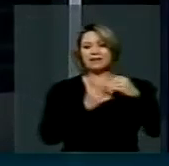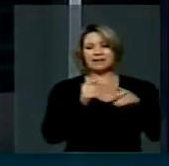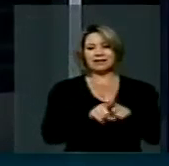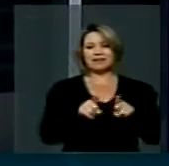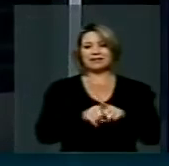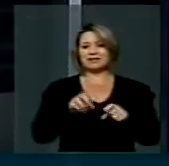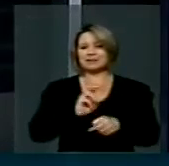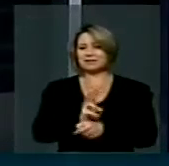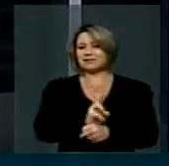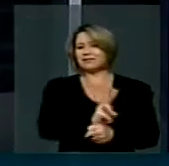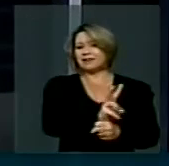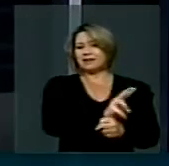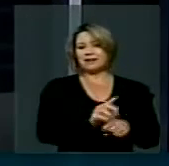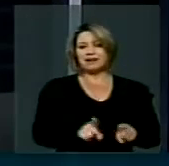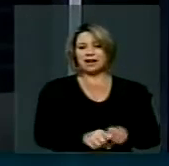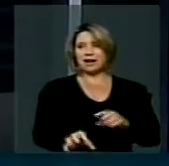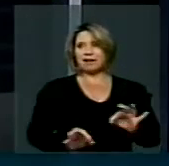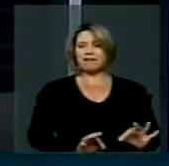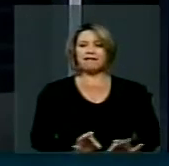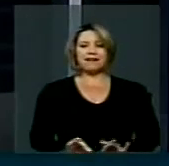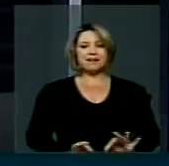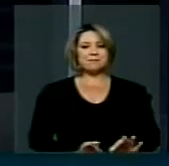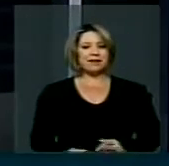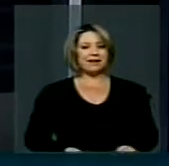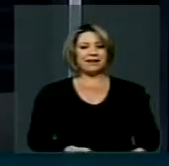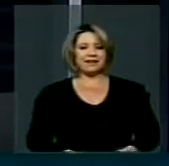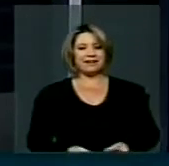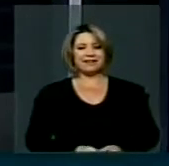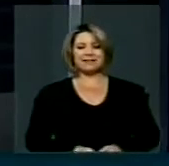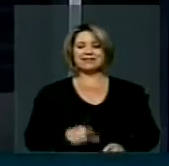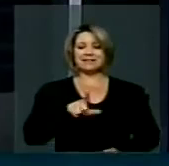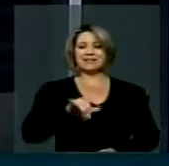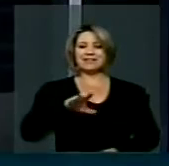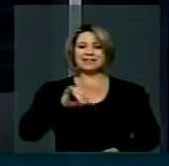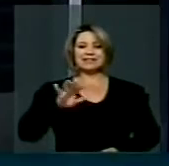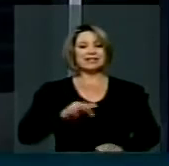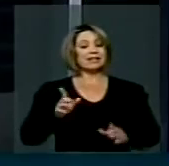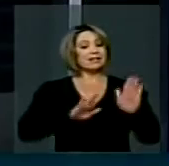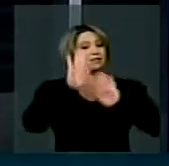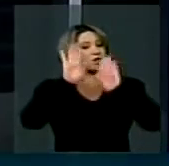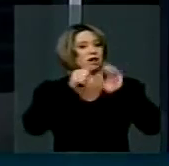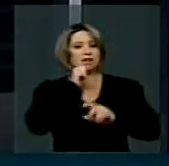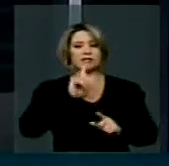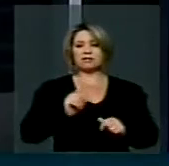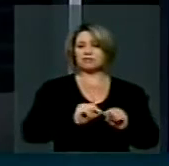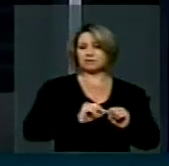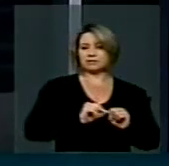situação lá que tem quatro anos e o processo de licitação da estrada ainda não foi feita.